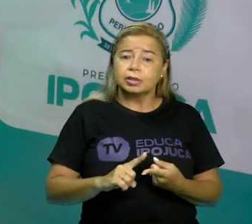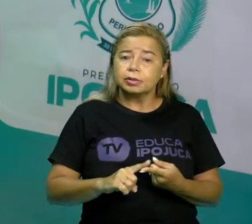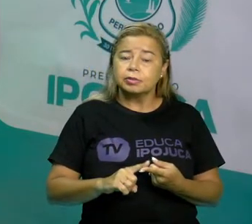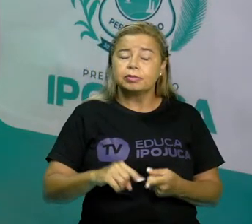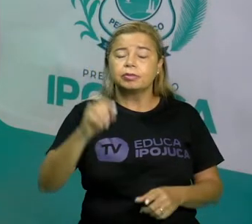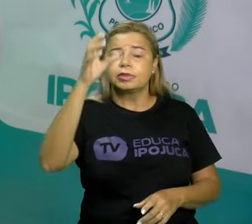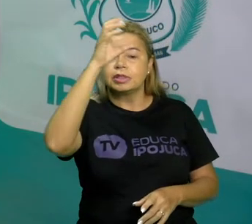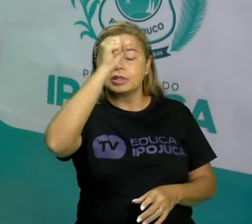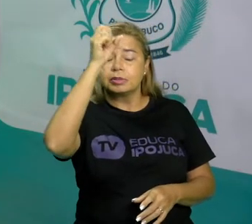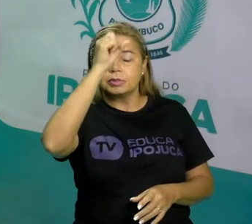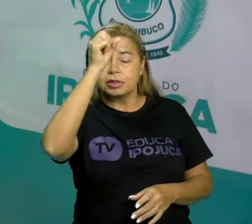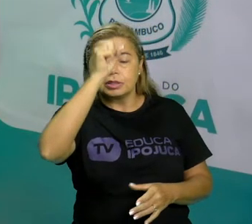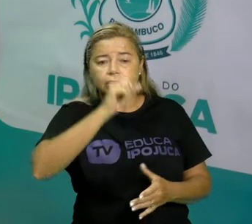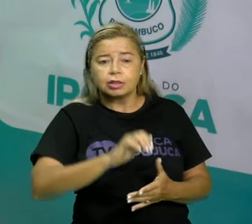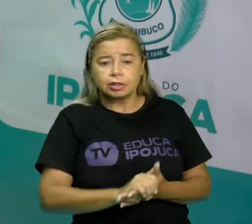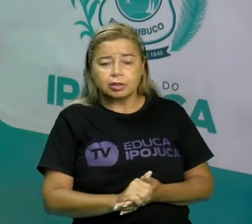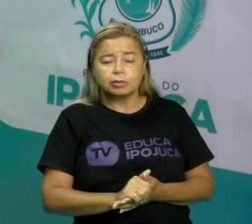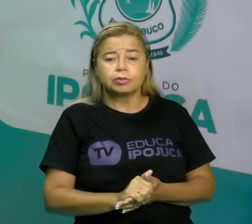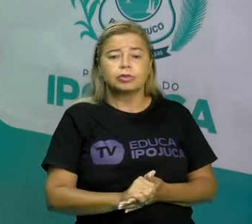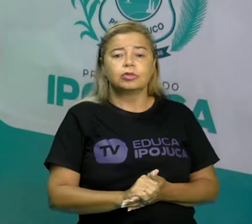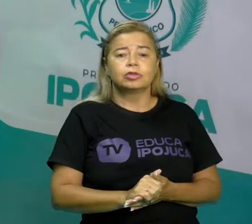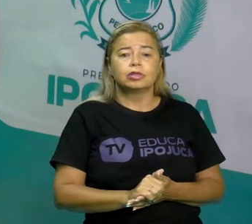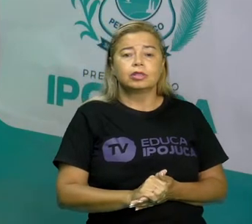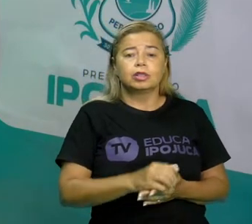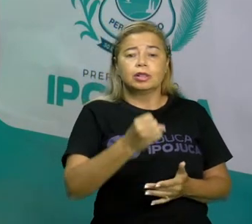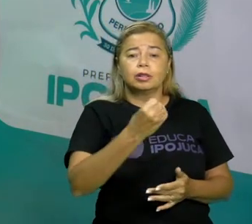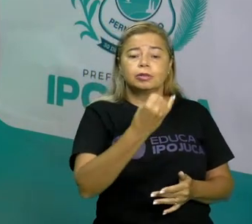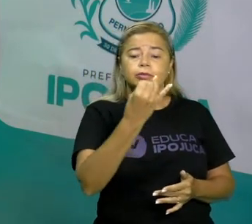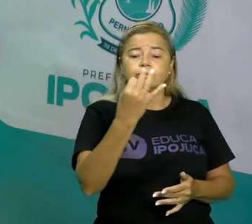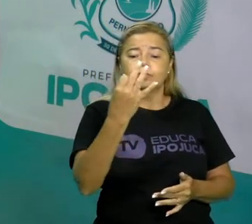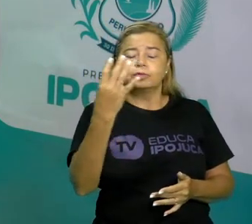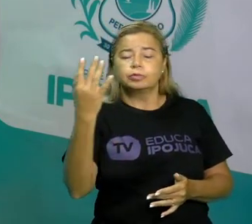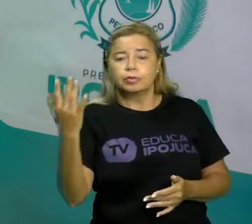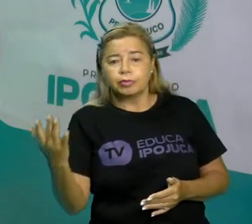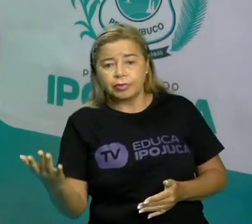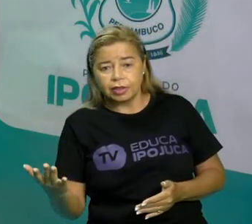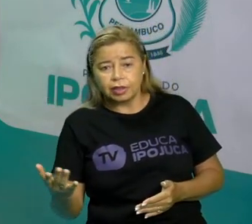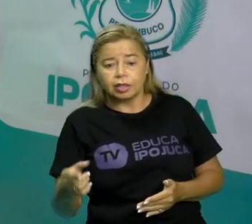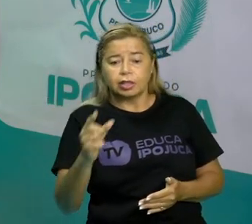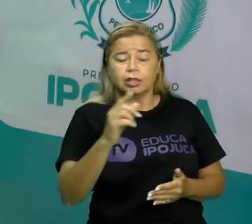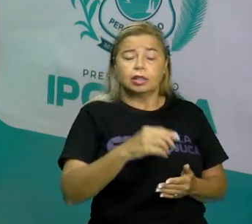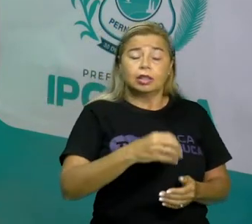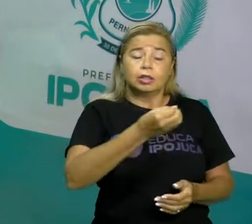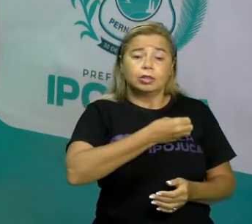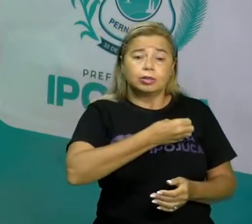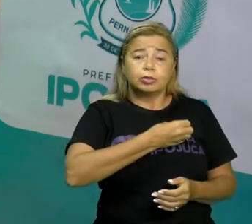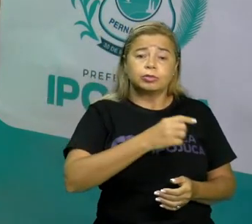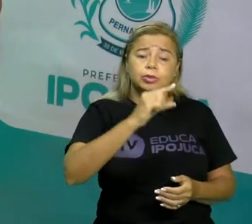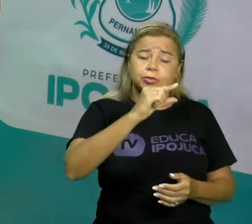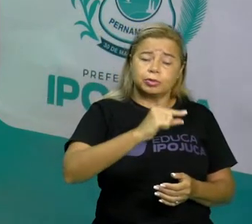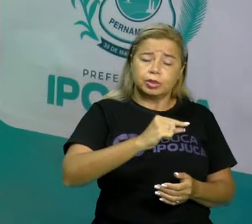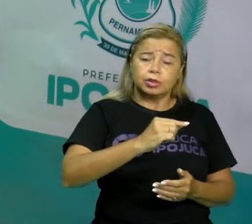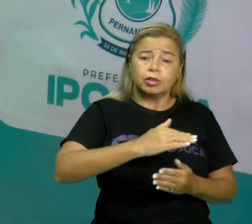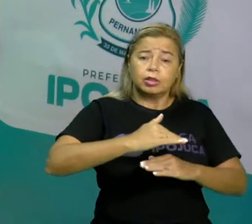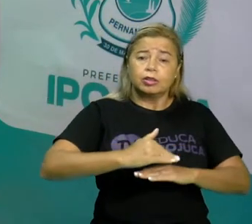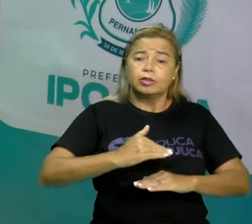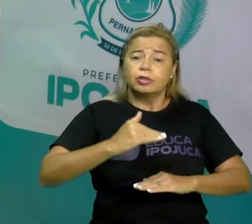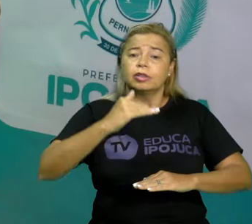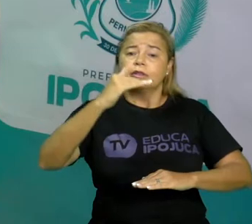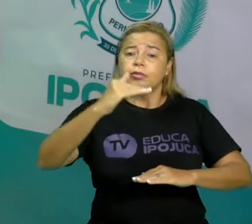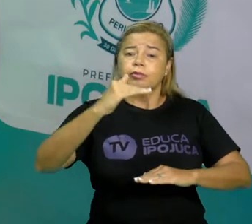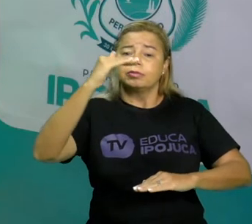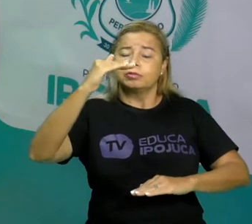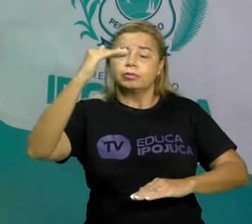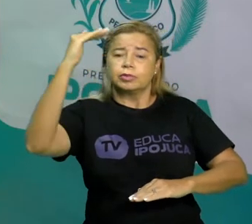contar do menor para o maior. Temos unidade, dezena, centena e unidade de milhar e